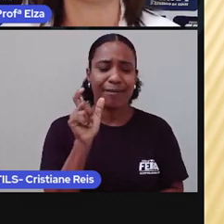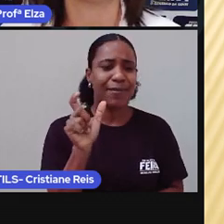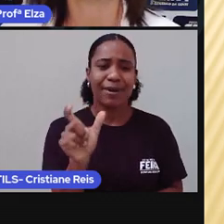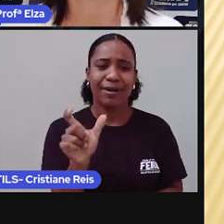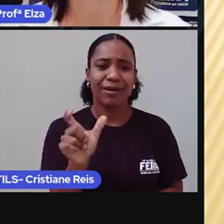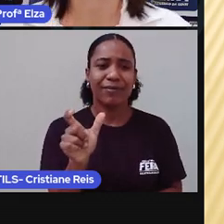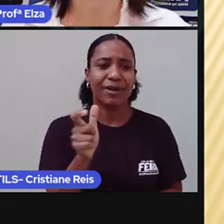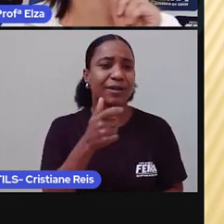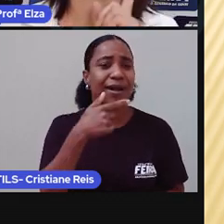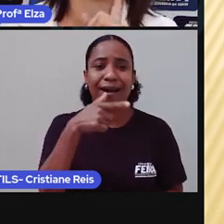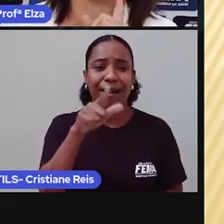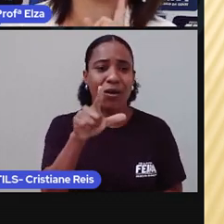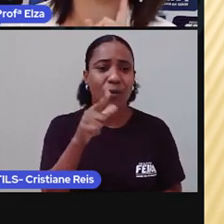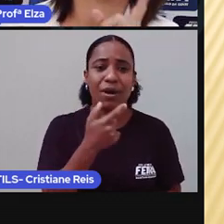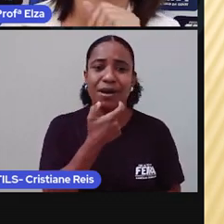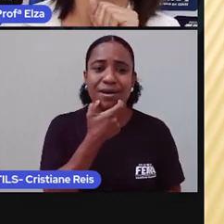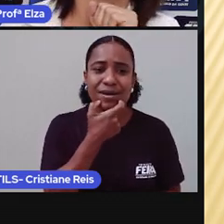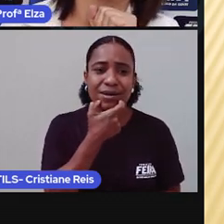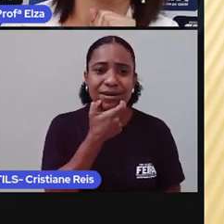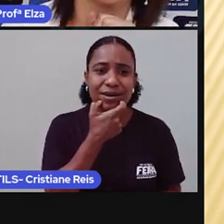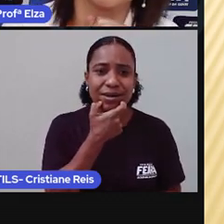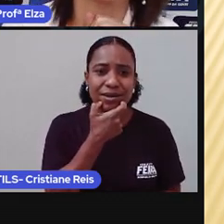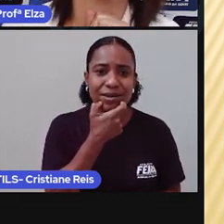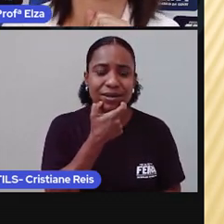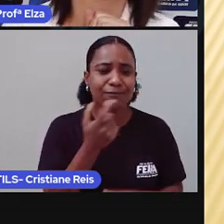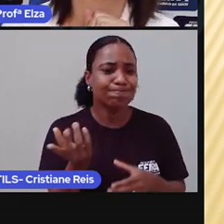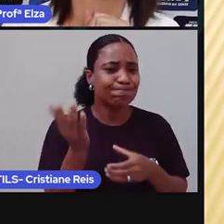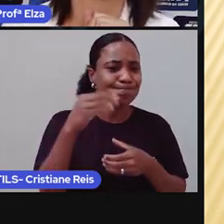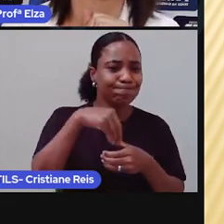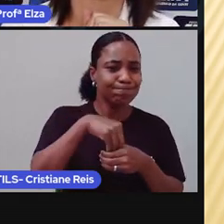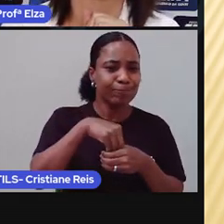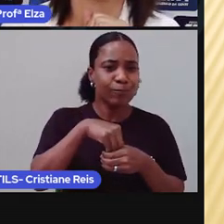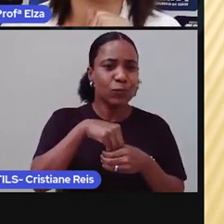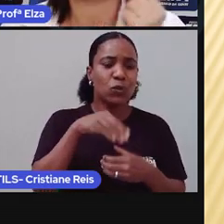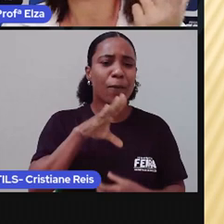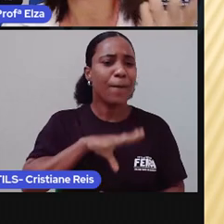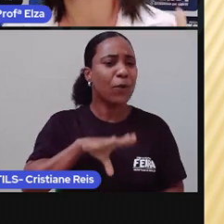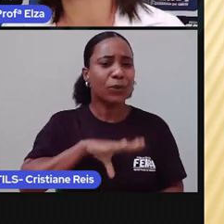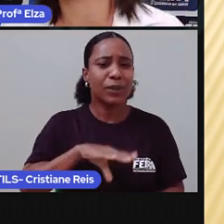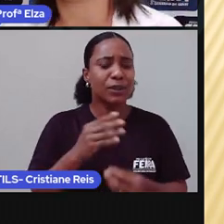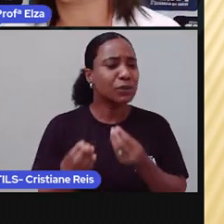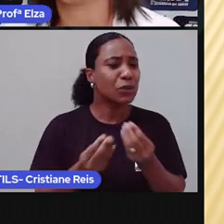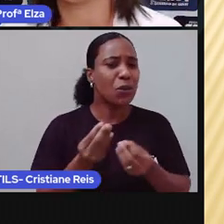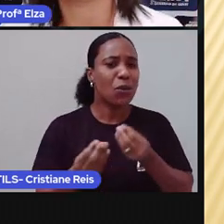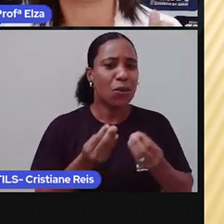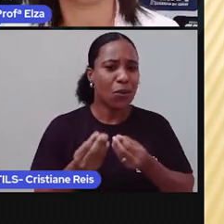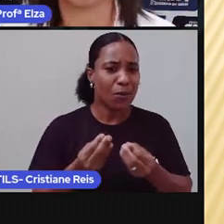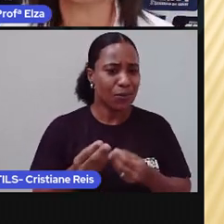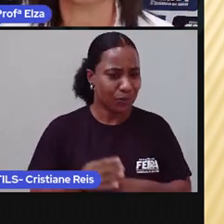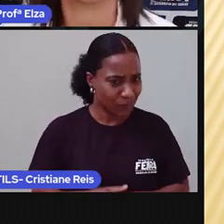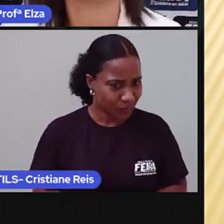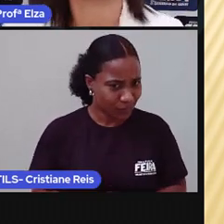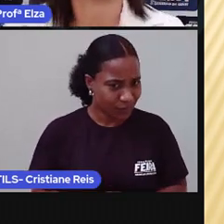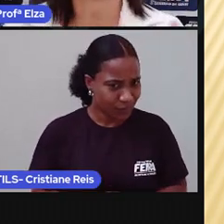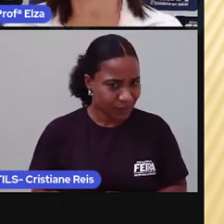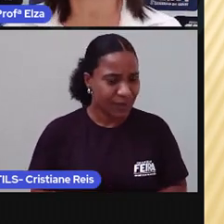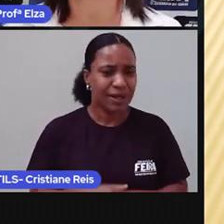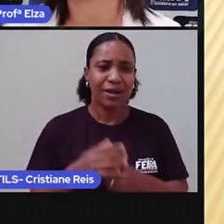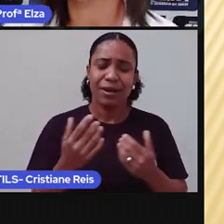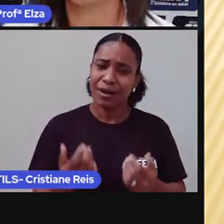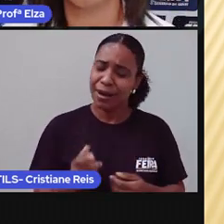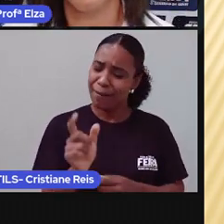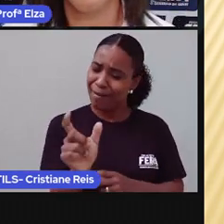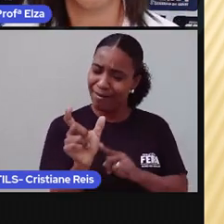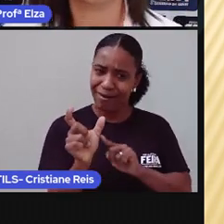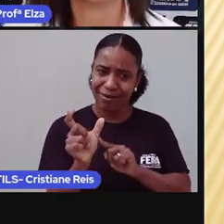inglesa se incorporaram em nosso idioma? Elas são escritas e faladas do mesmo